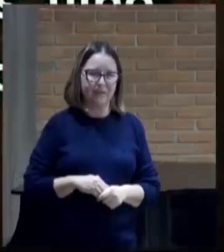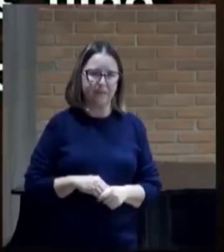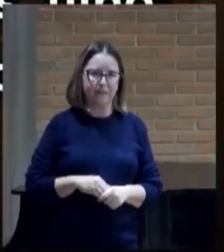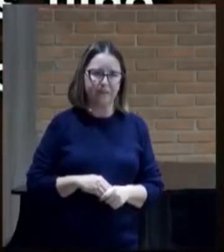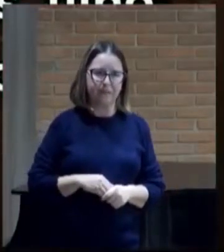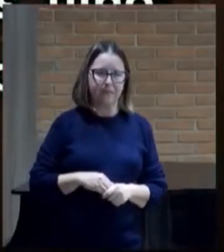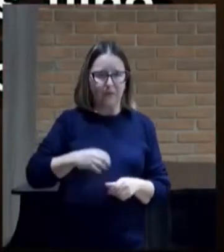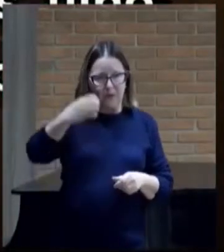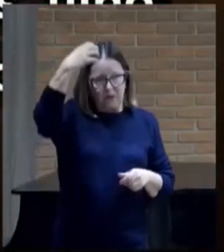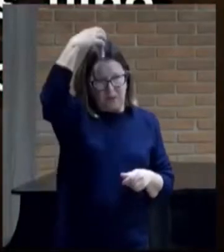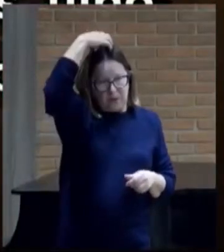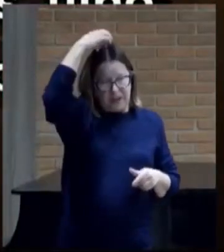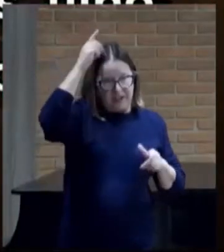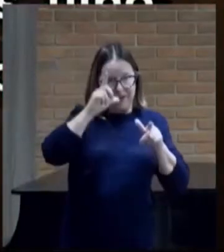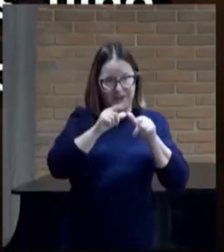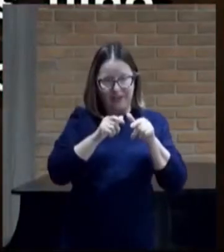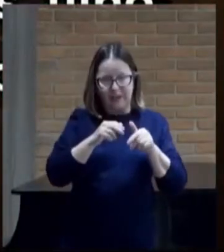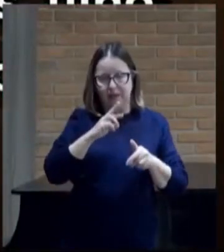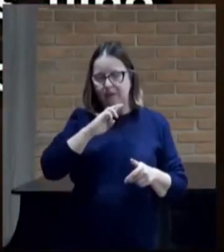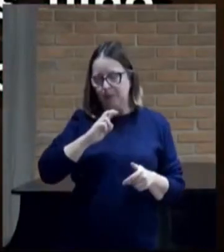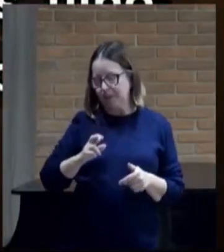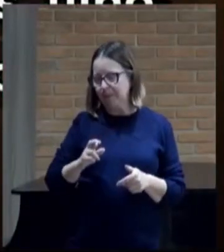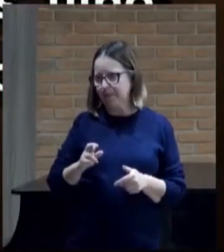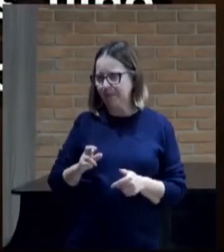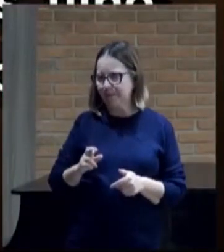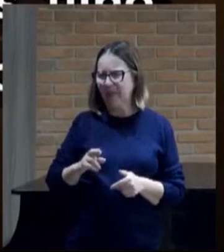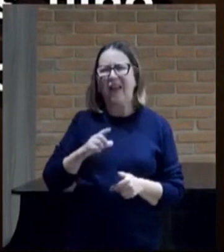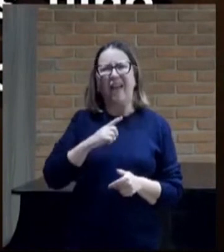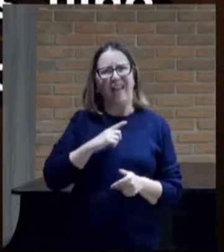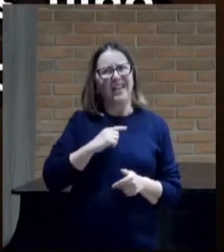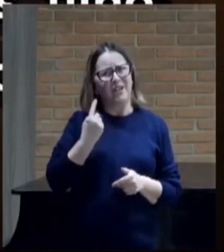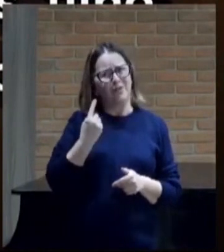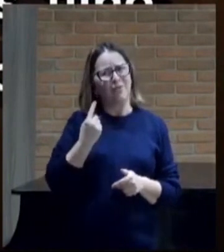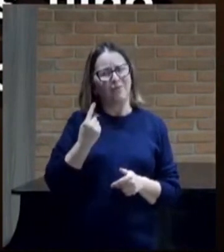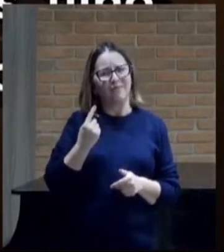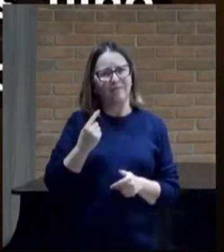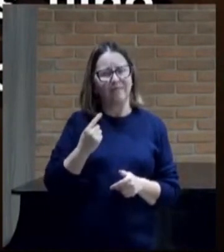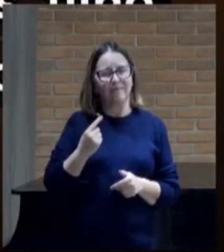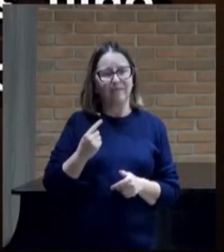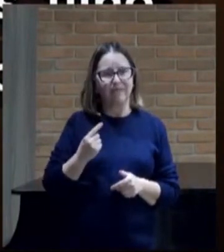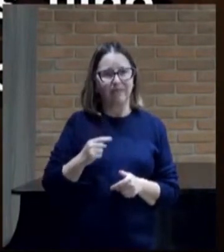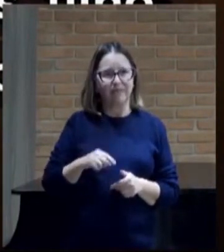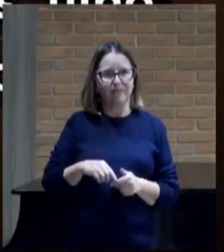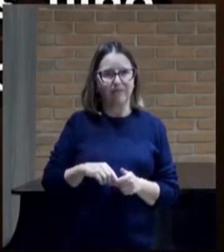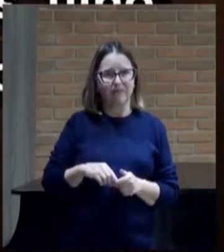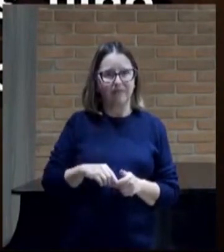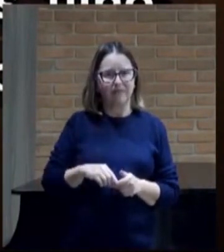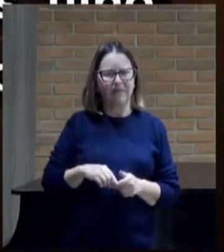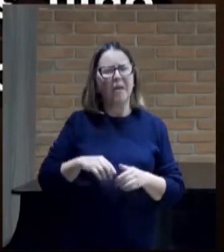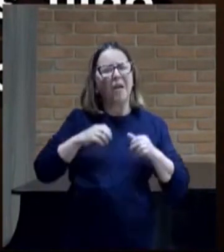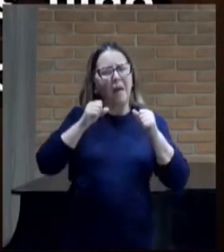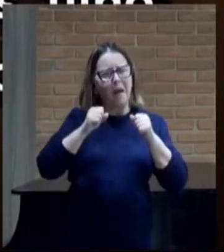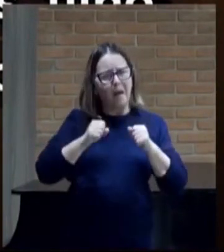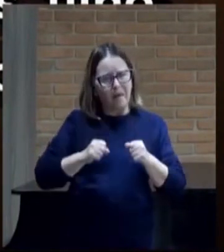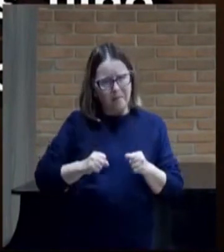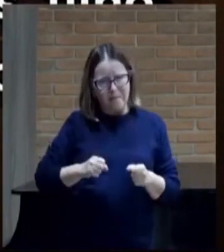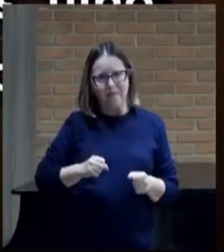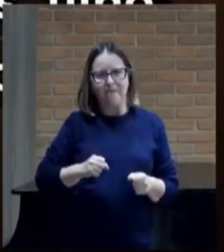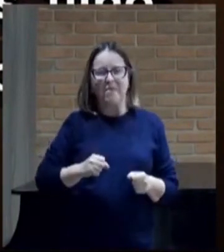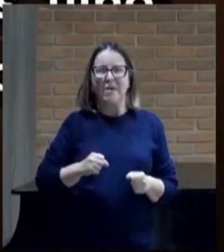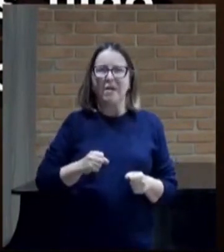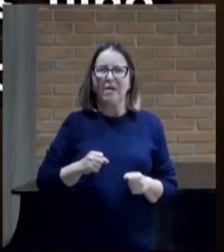Respondeu o rei de Israel a Josafá. Há um ainda pelo qual se pode consultar o Senhor,